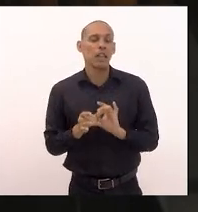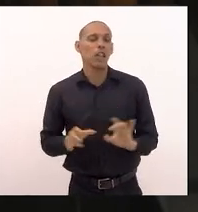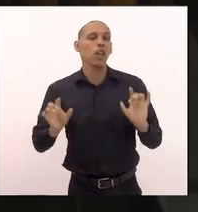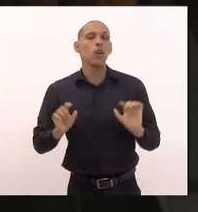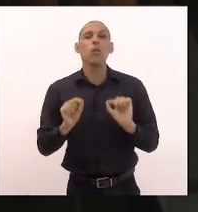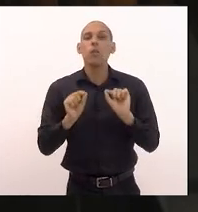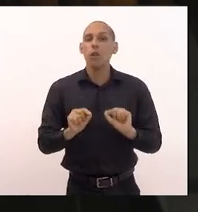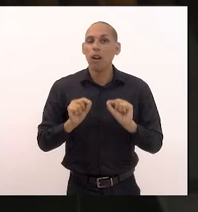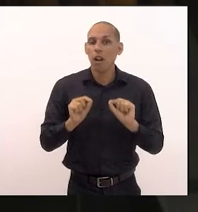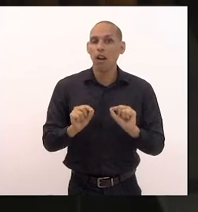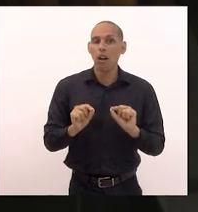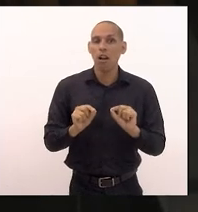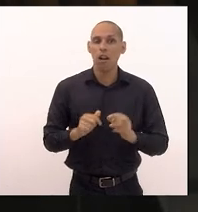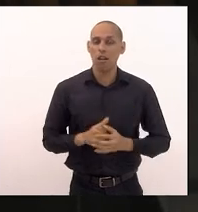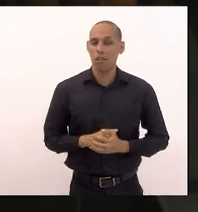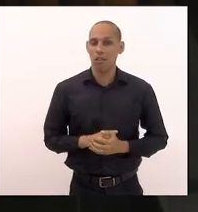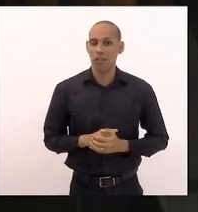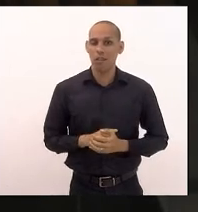que se permitiu